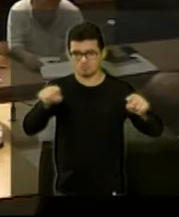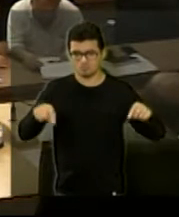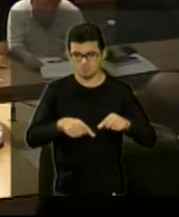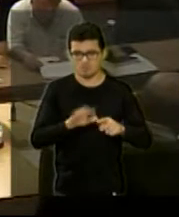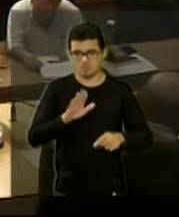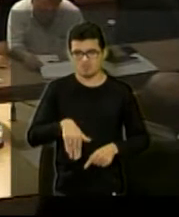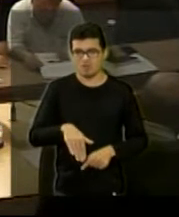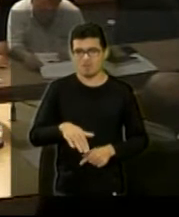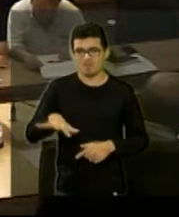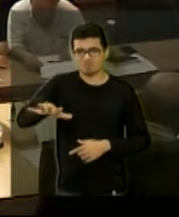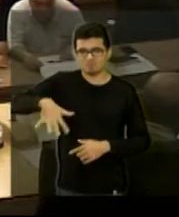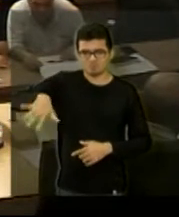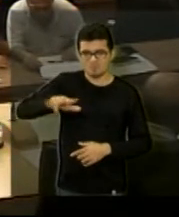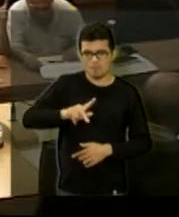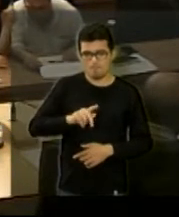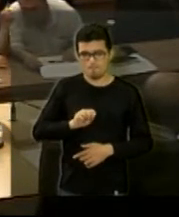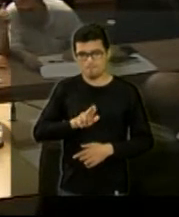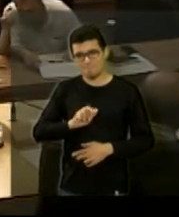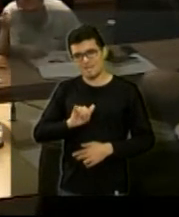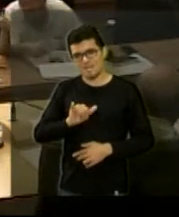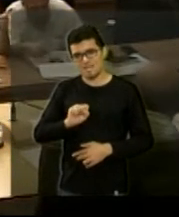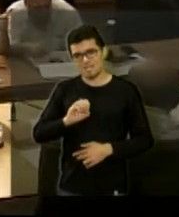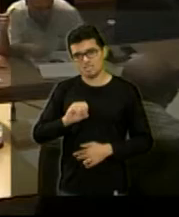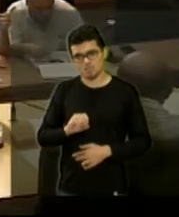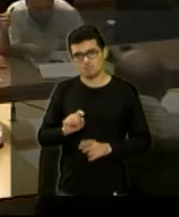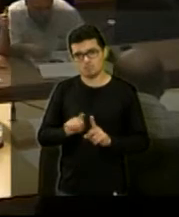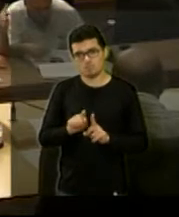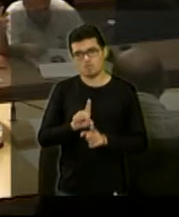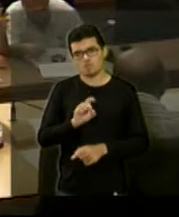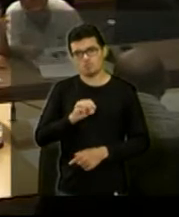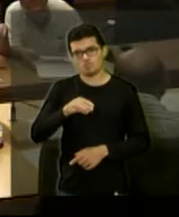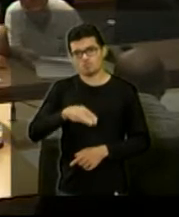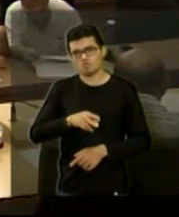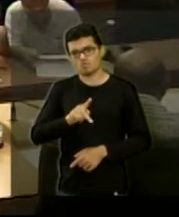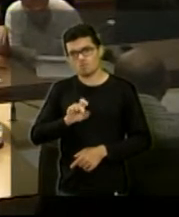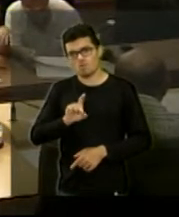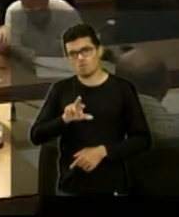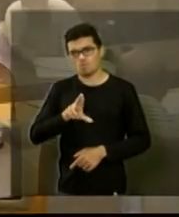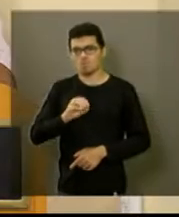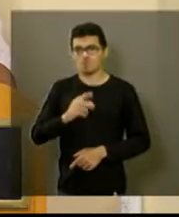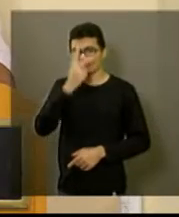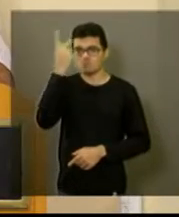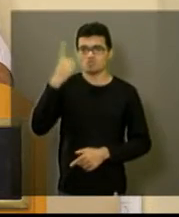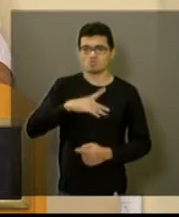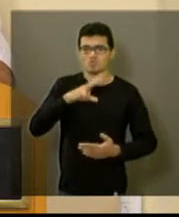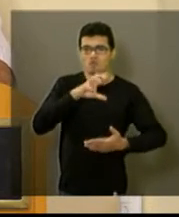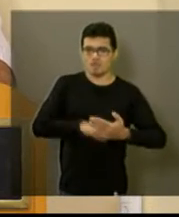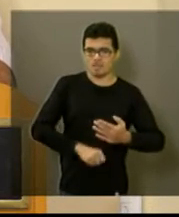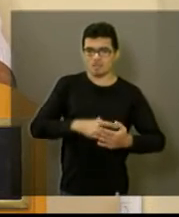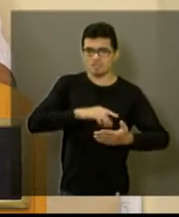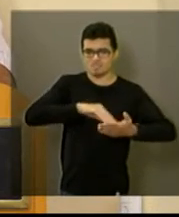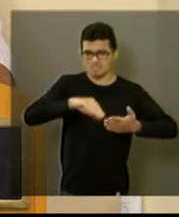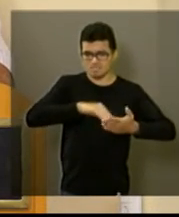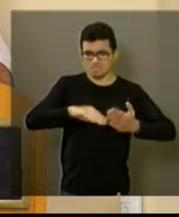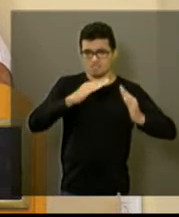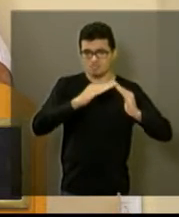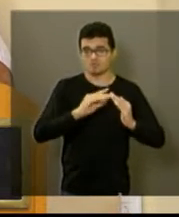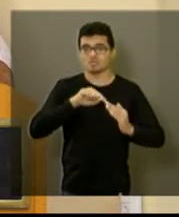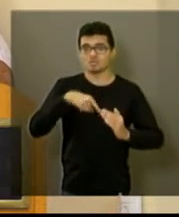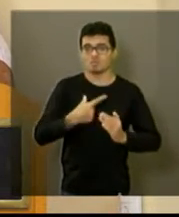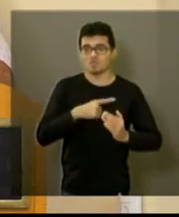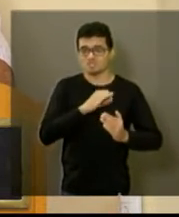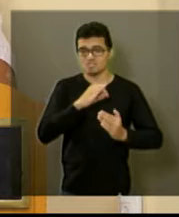Biagione, Jardim Paraíso, Jardim Dom Pedro, que a pessoa faz o cadastro na Secretaria de Habitação e, dentro dos